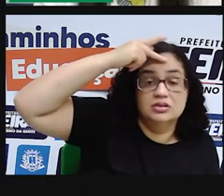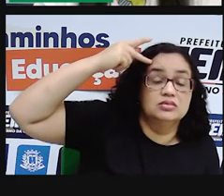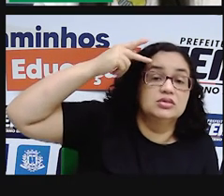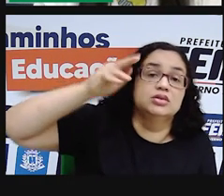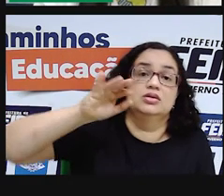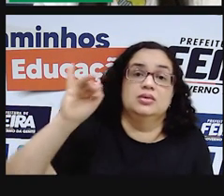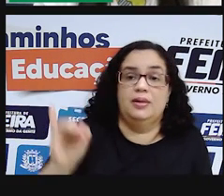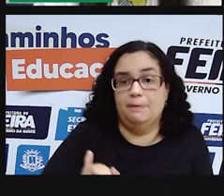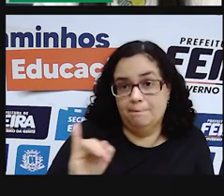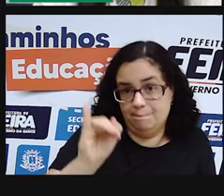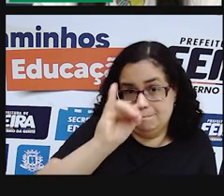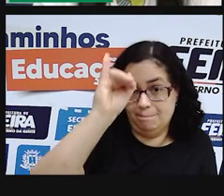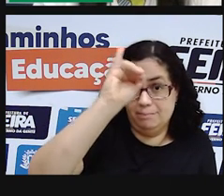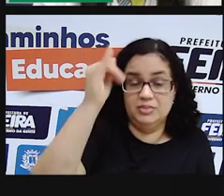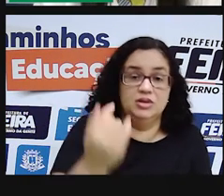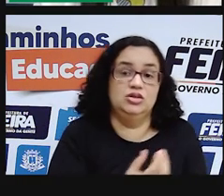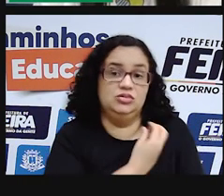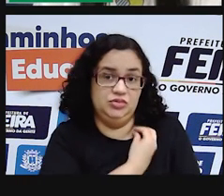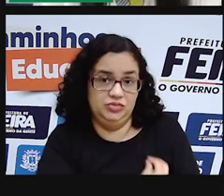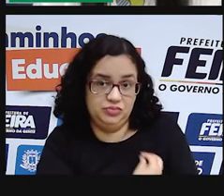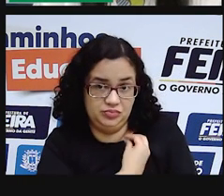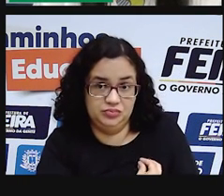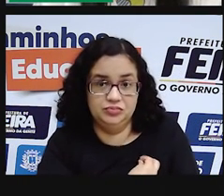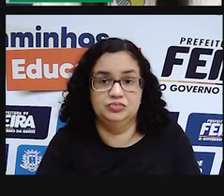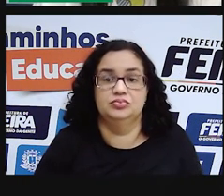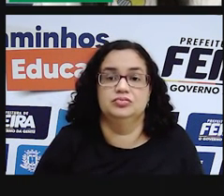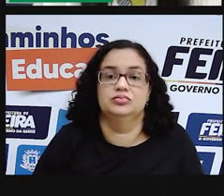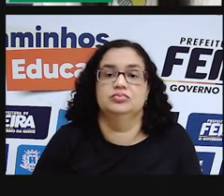serem importantes na sobrevivência?